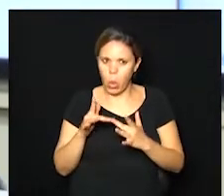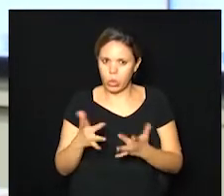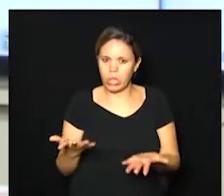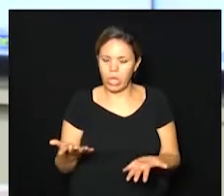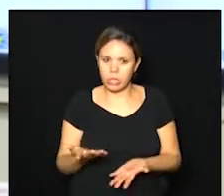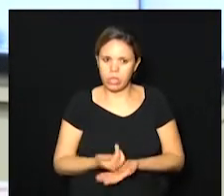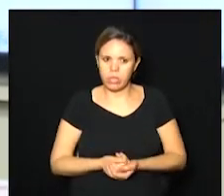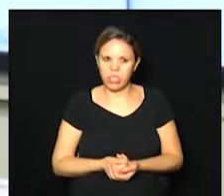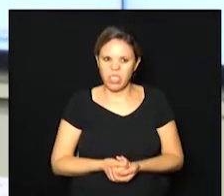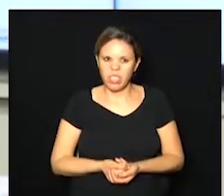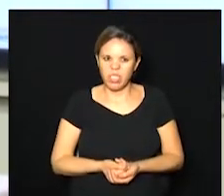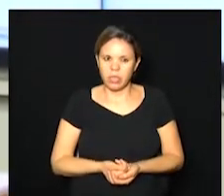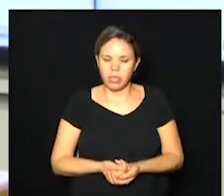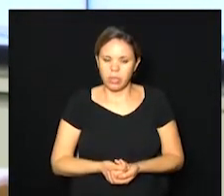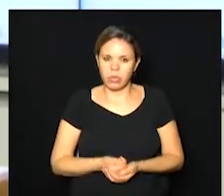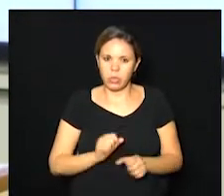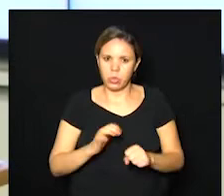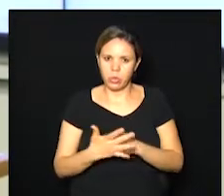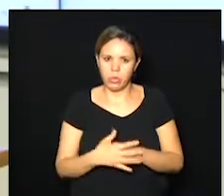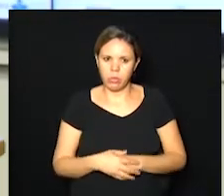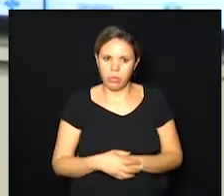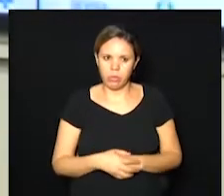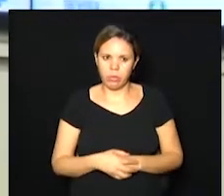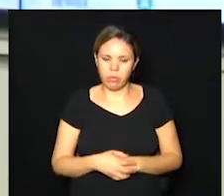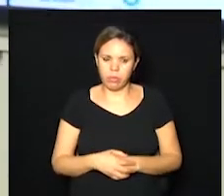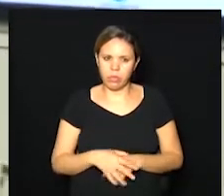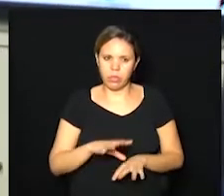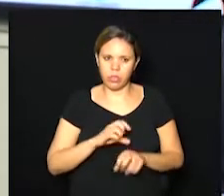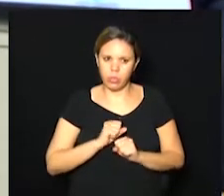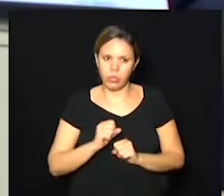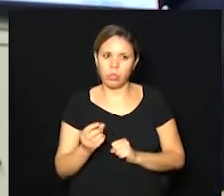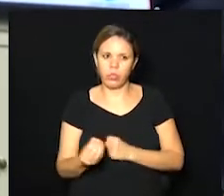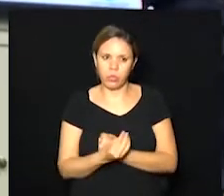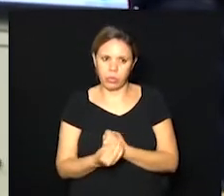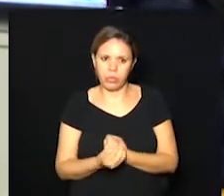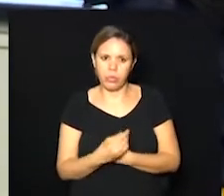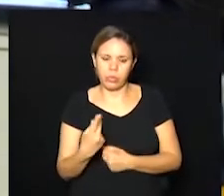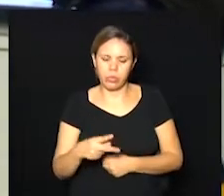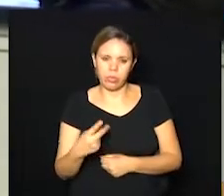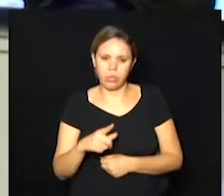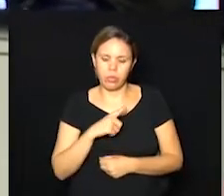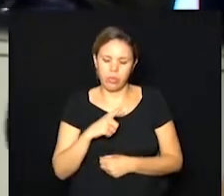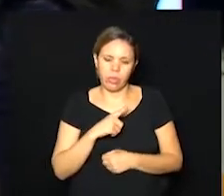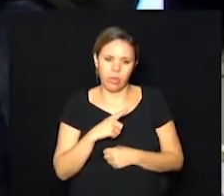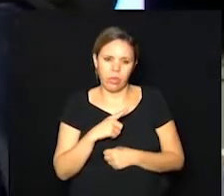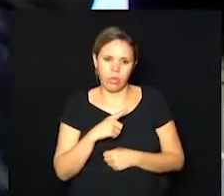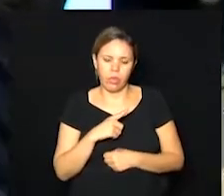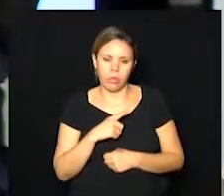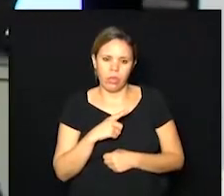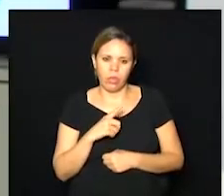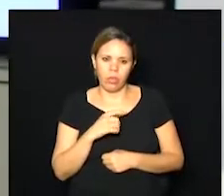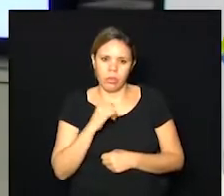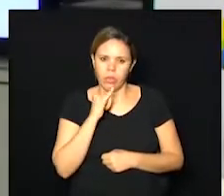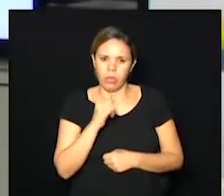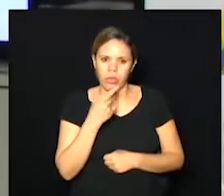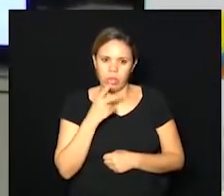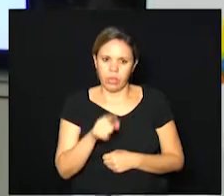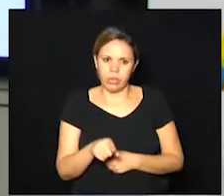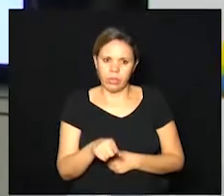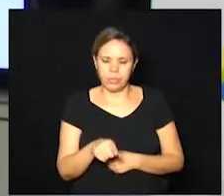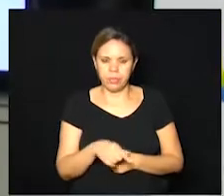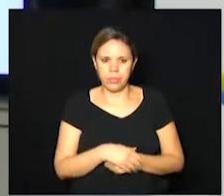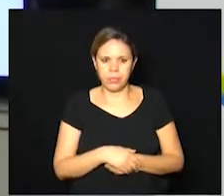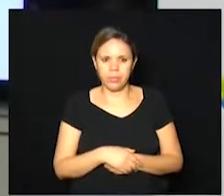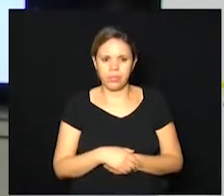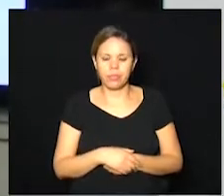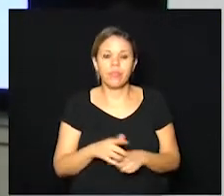o coronavírus e desenvolveram imunidade então nós poderíamos volta só um pouquinho nós poderíamos dizer porque veja só